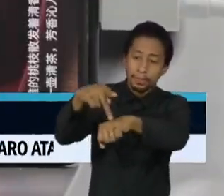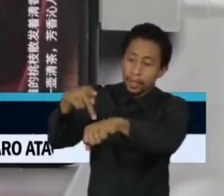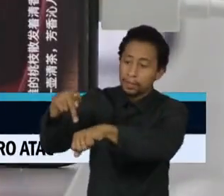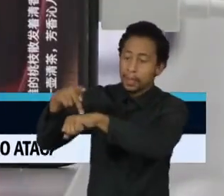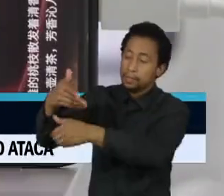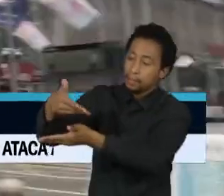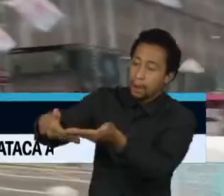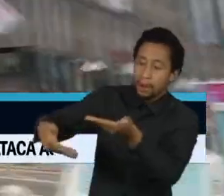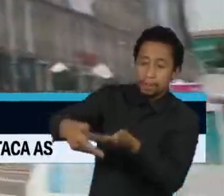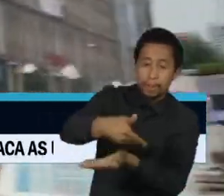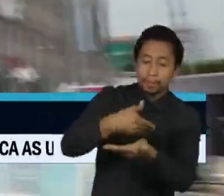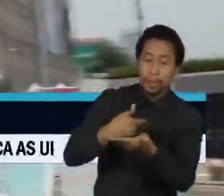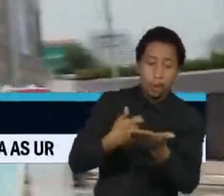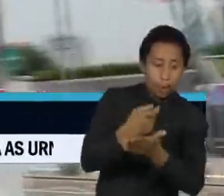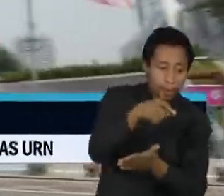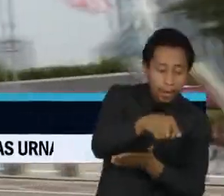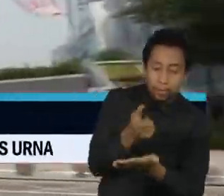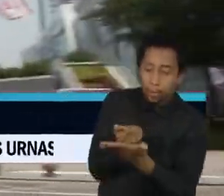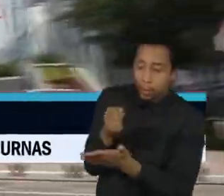grande fornecedor ou de um grande consumidor.